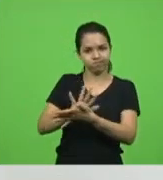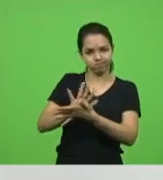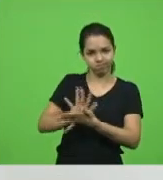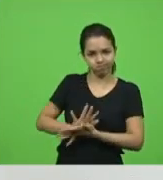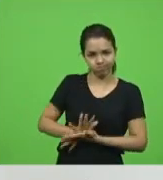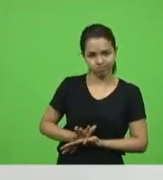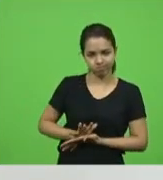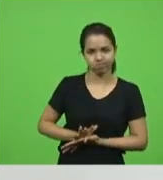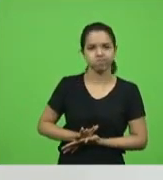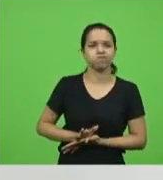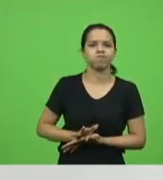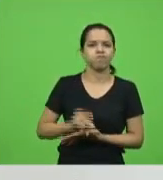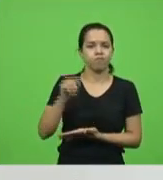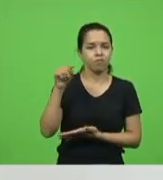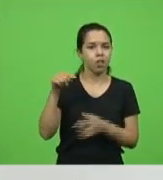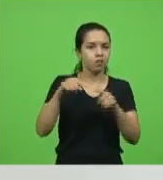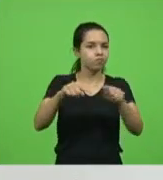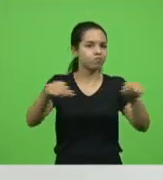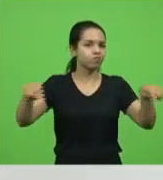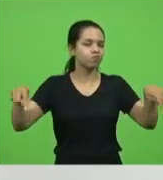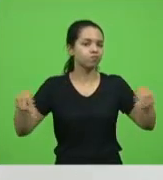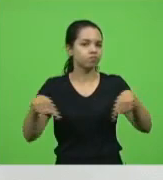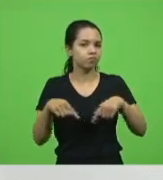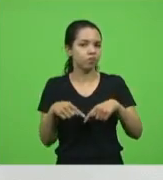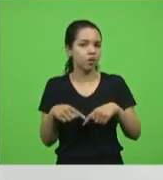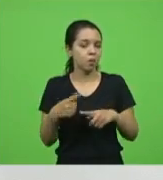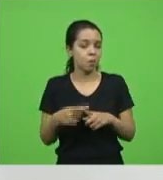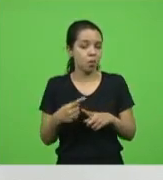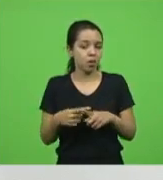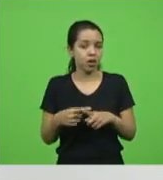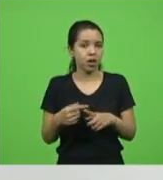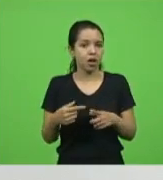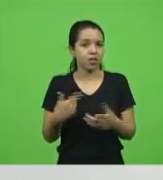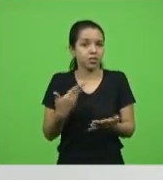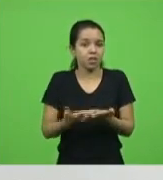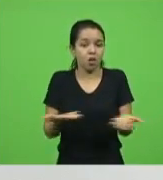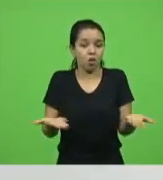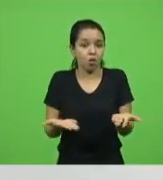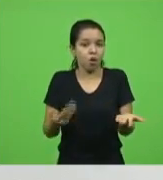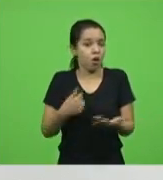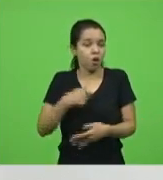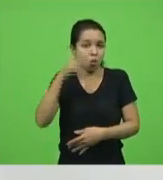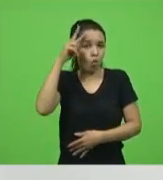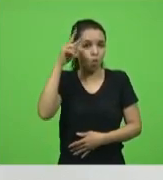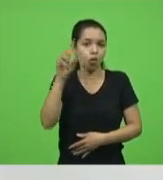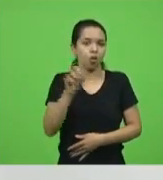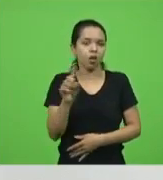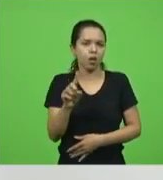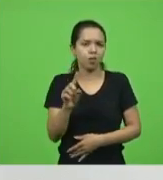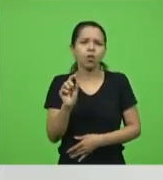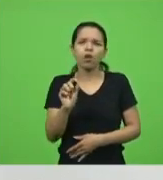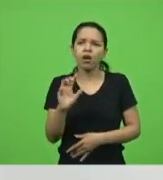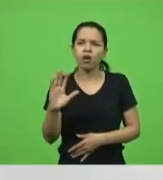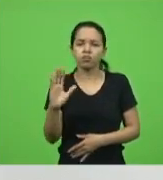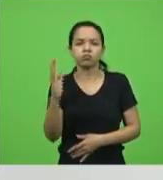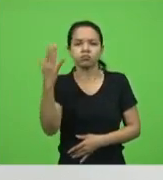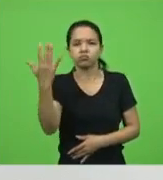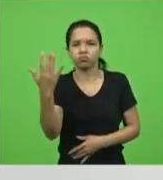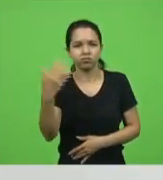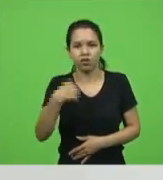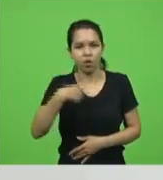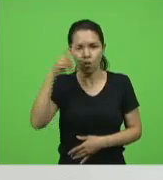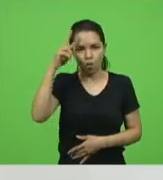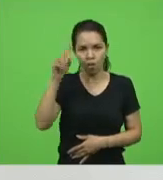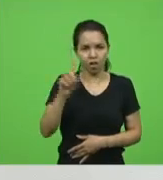no pátio do batalhão, por uma situação que eu nem mesmo, até hoje eu não consigo me lembrar o que tinha acontecido e eu